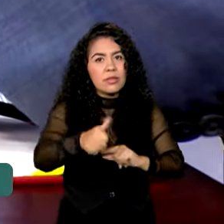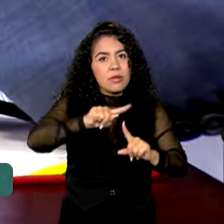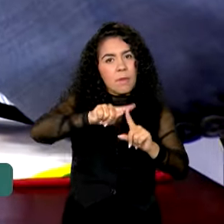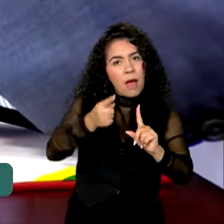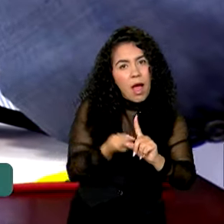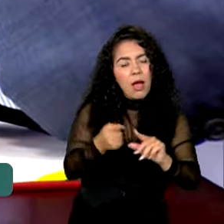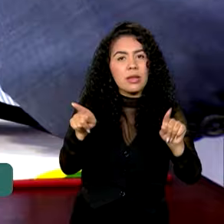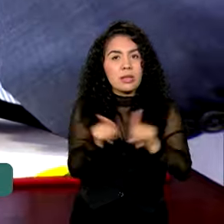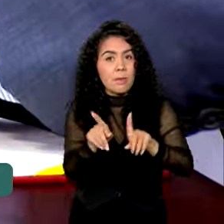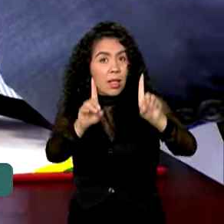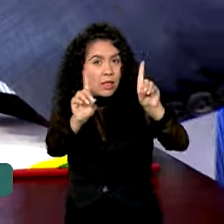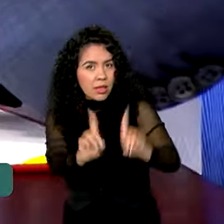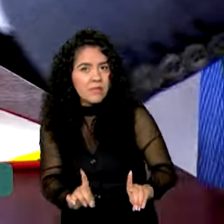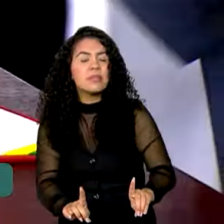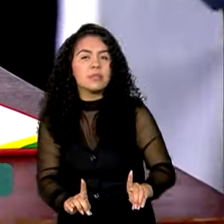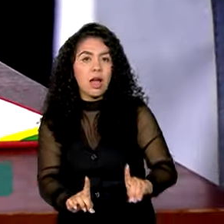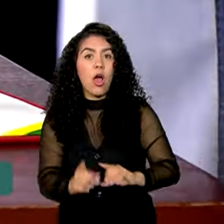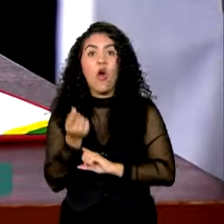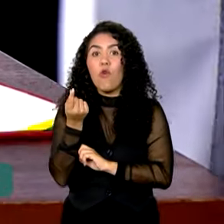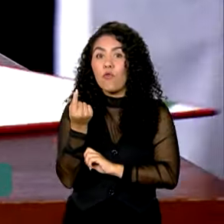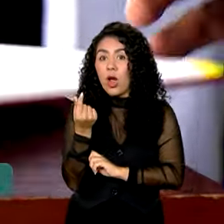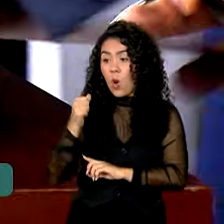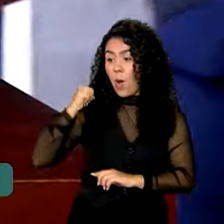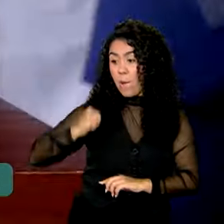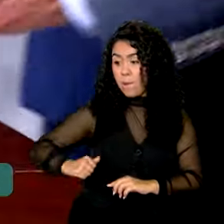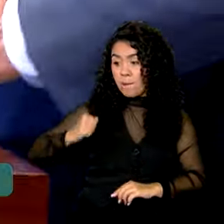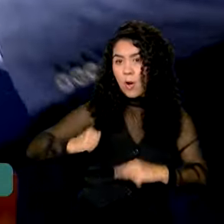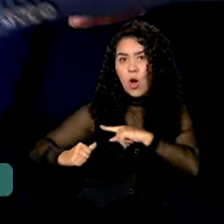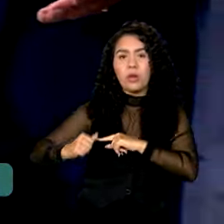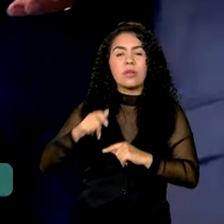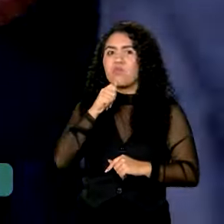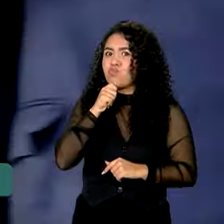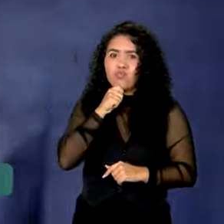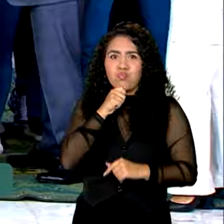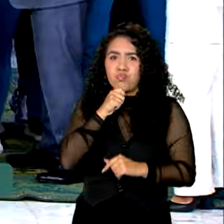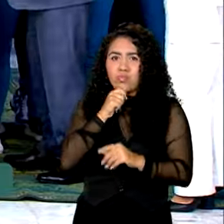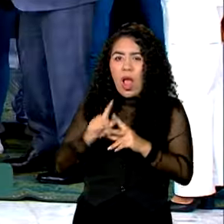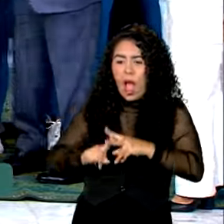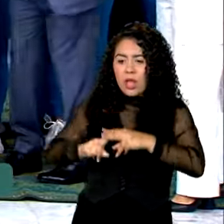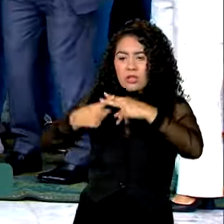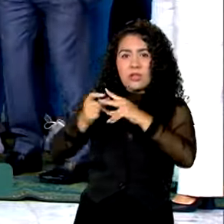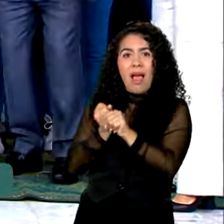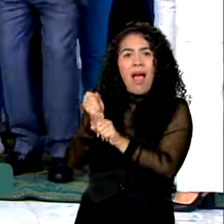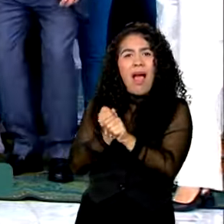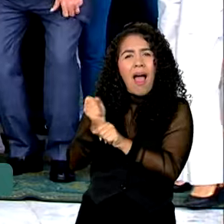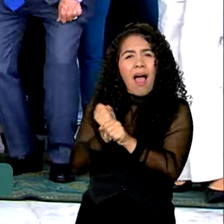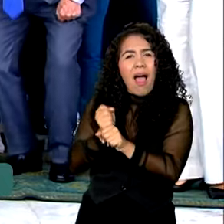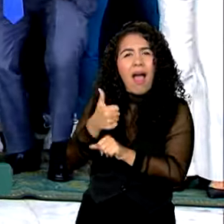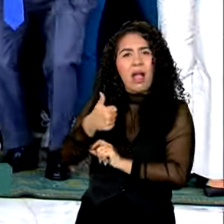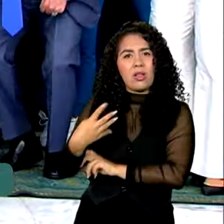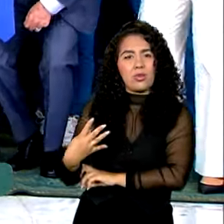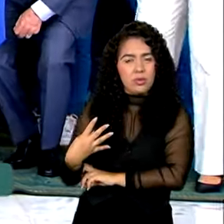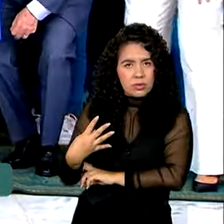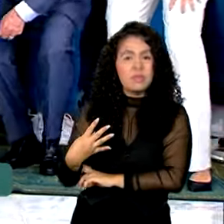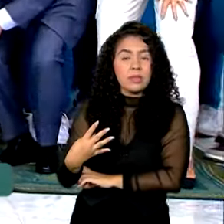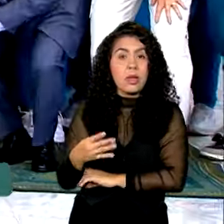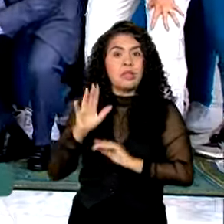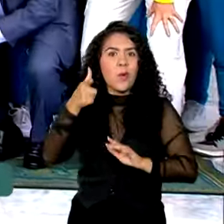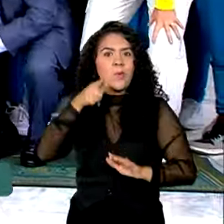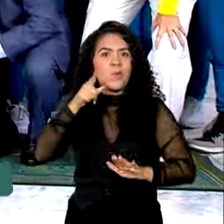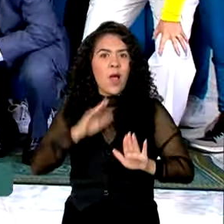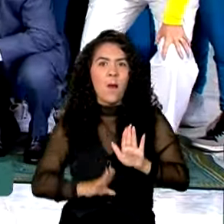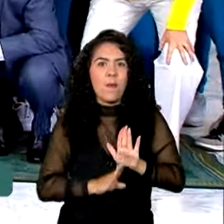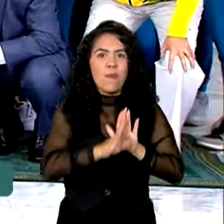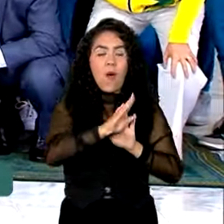pessoas com deficiência, os valores da Bolsa, que não eram reajustados há 14 anos, tiveram um aumento de quase 11